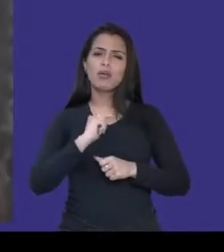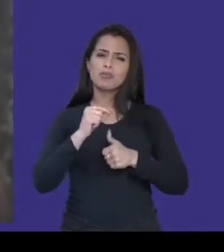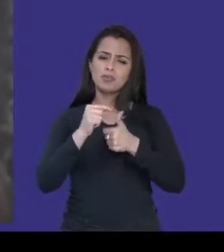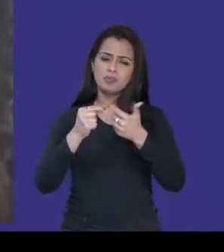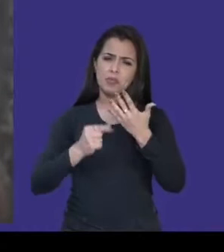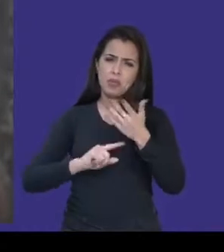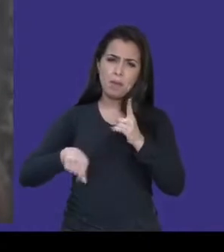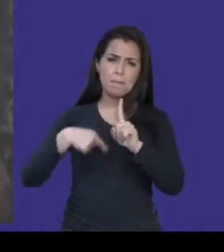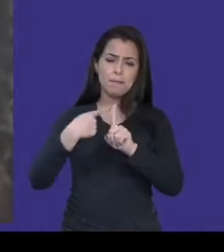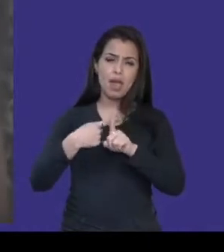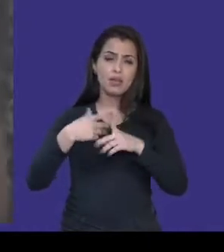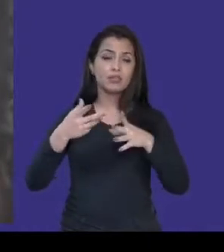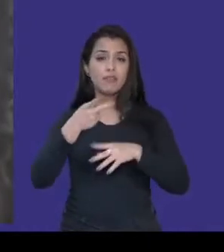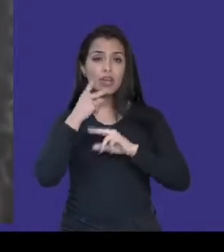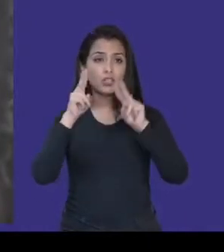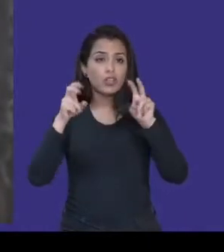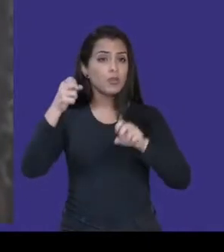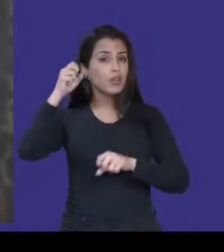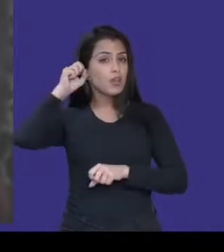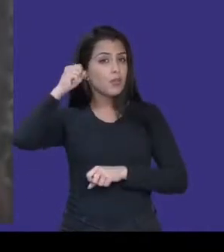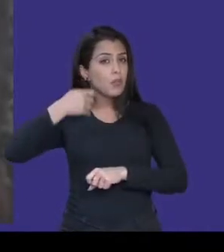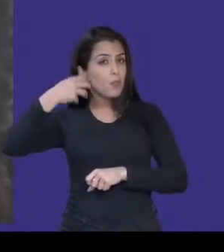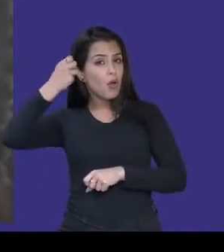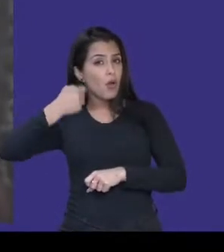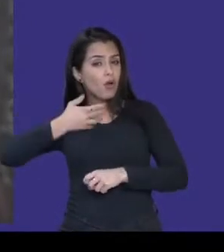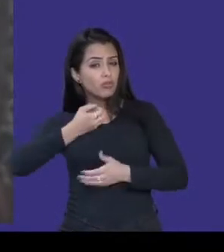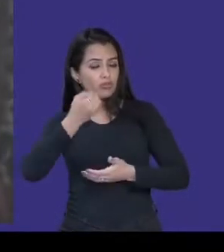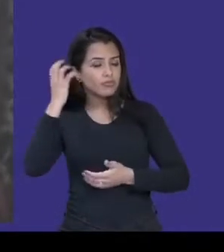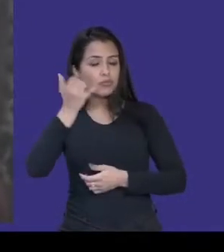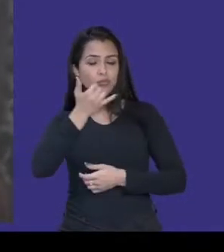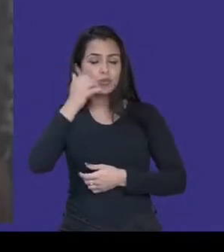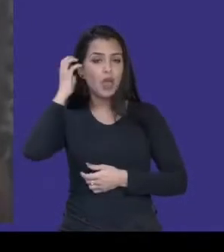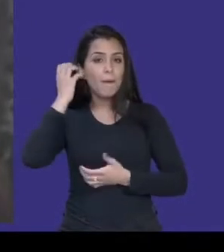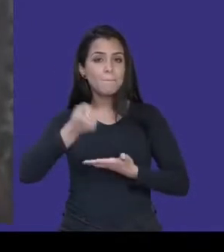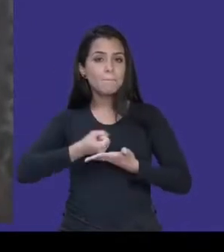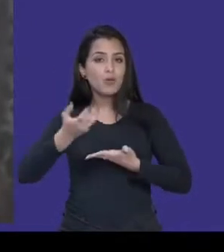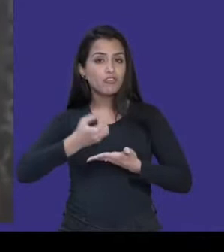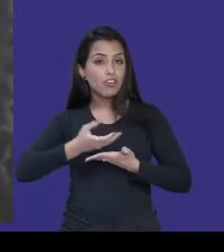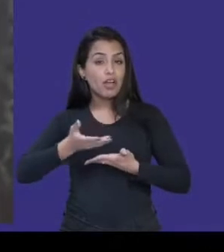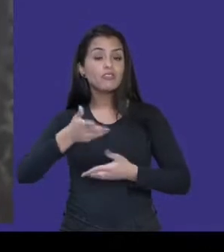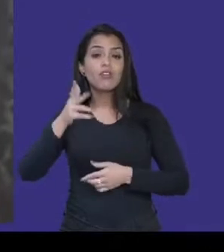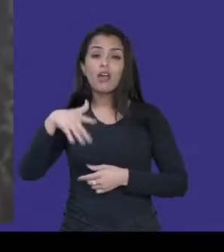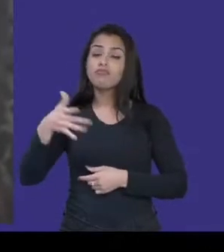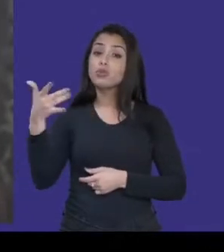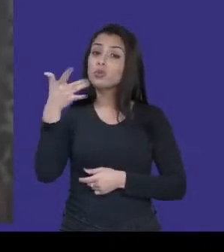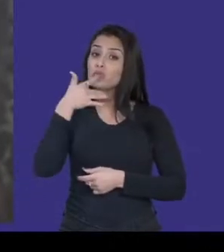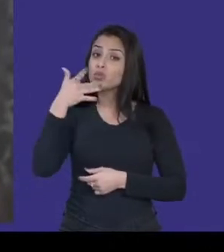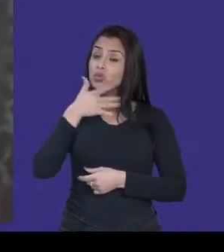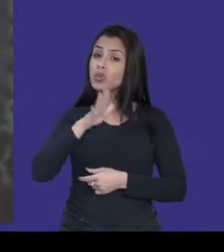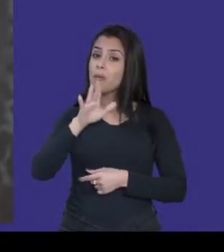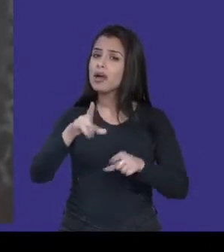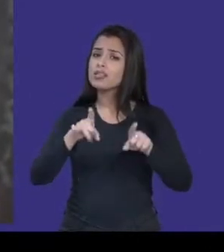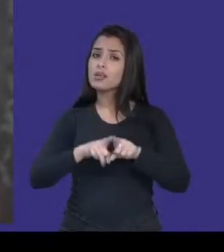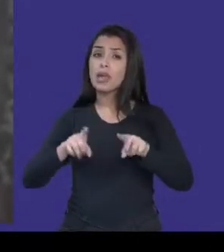e ouvir podcast é uma delícia, né? Mas também pode ser um assunto bem sério quando a gente